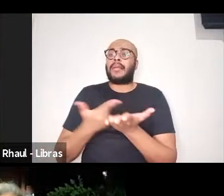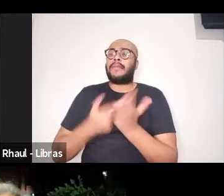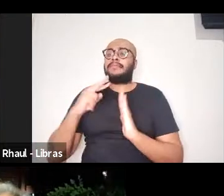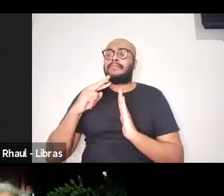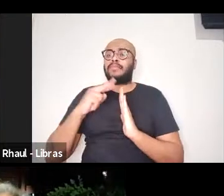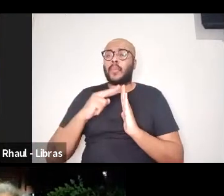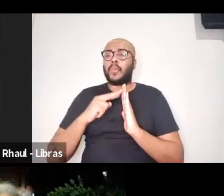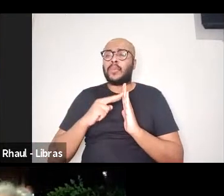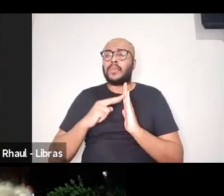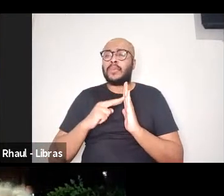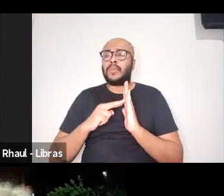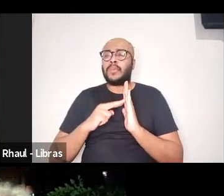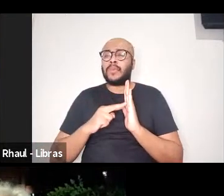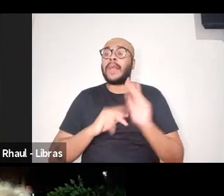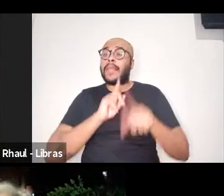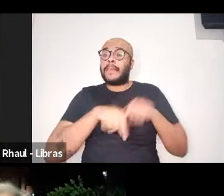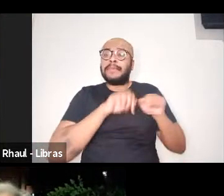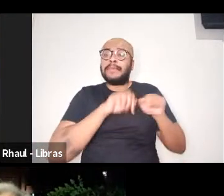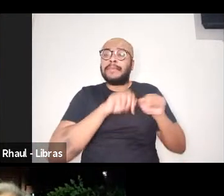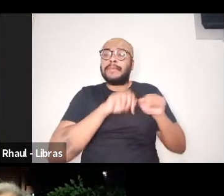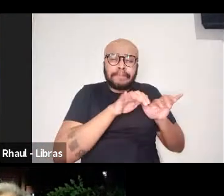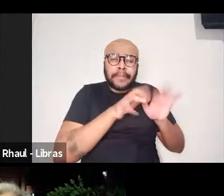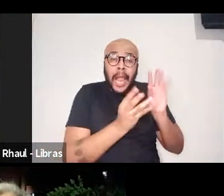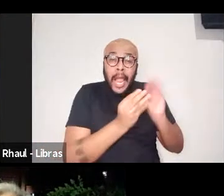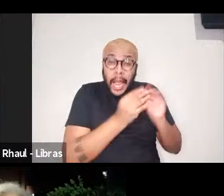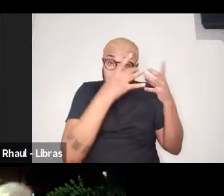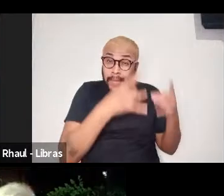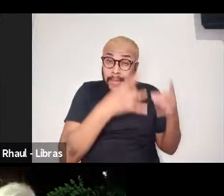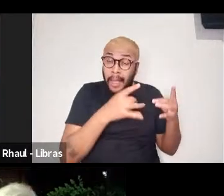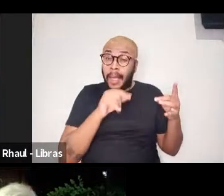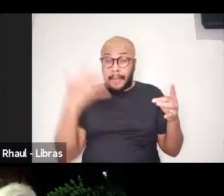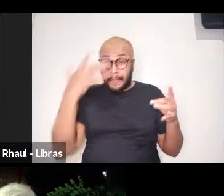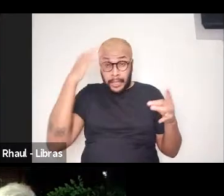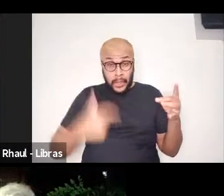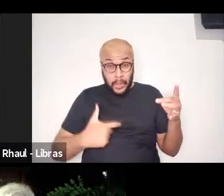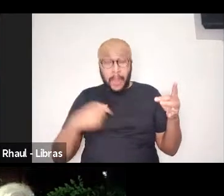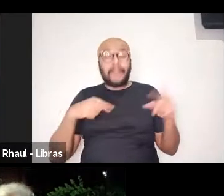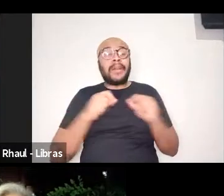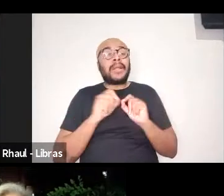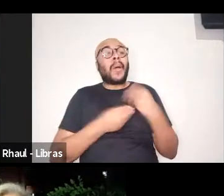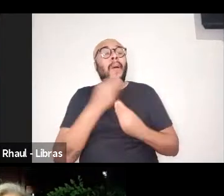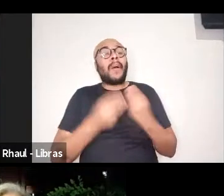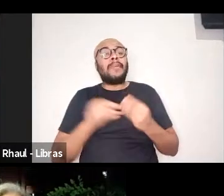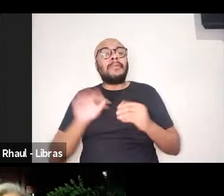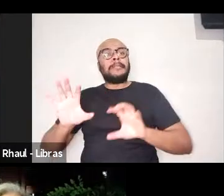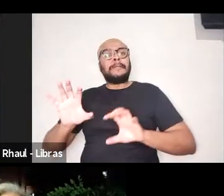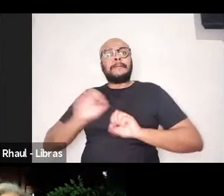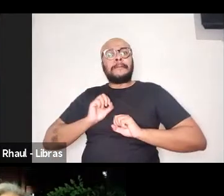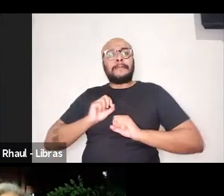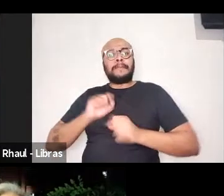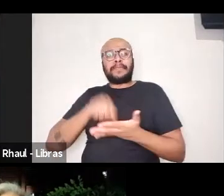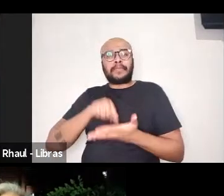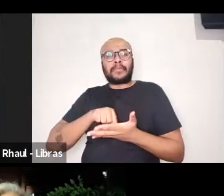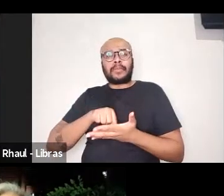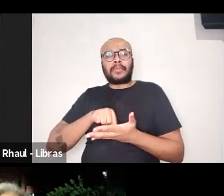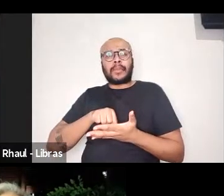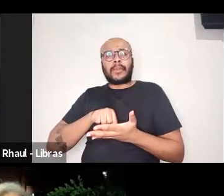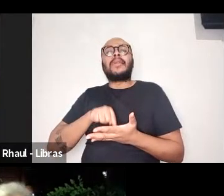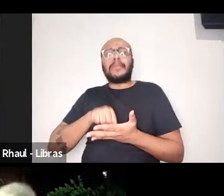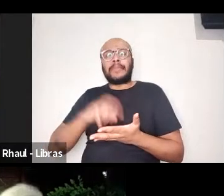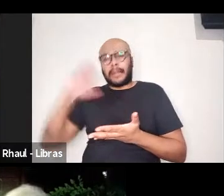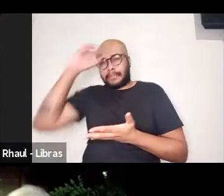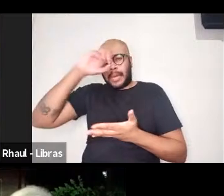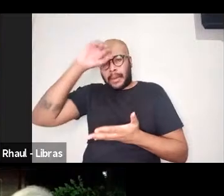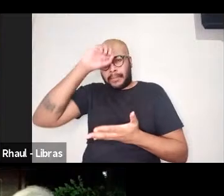produzir uma resenha desse livro, ela precisa fazer uma apropriação do conteúdo mesmo do